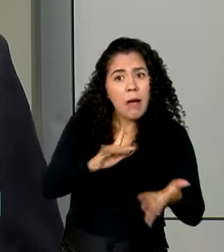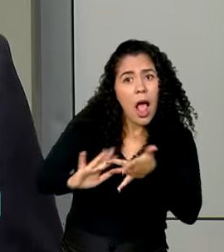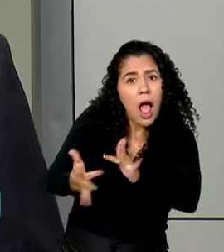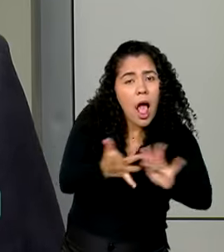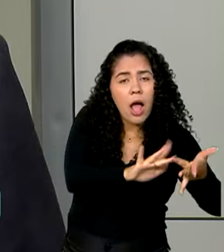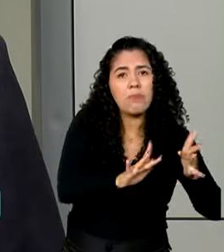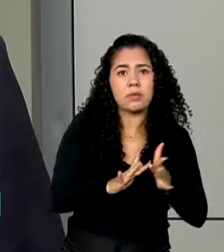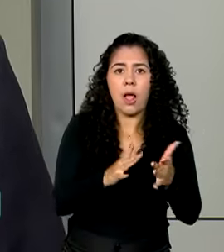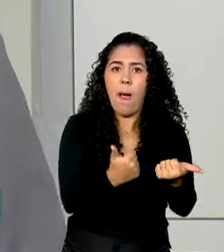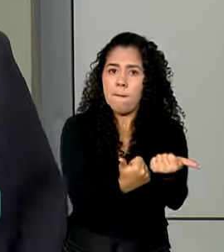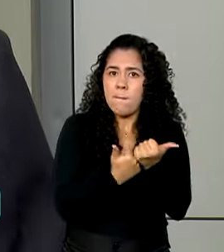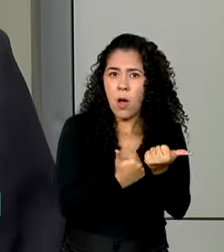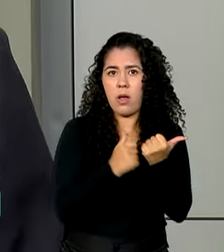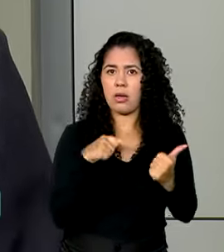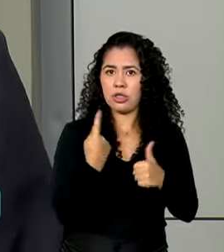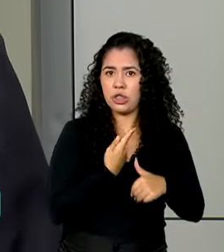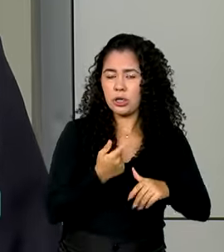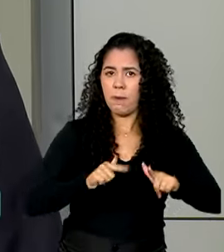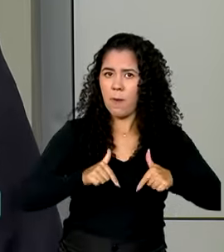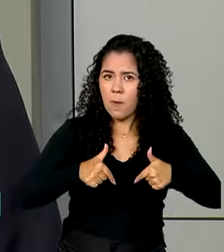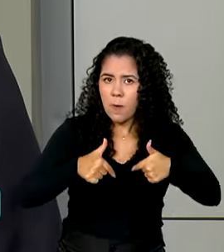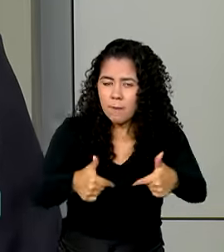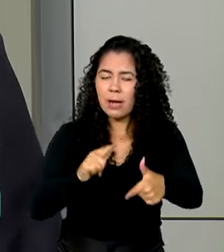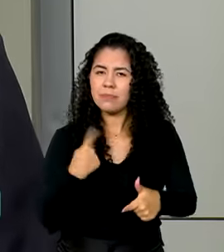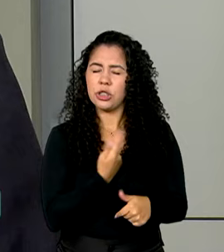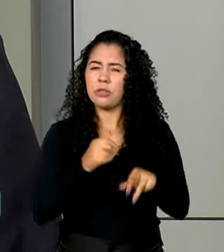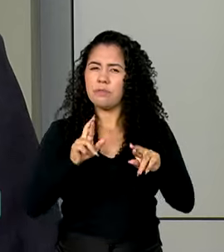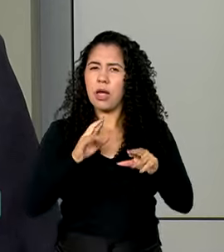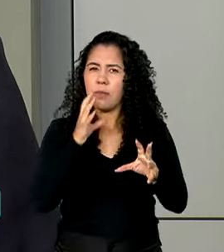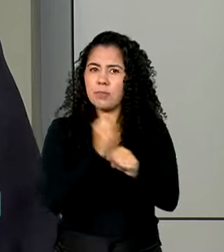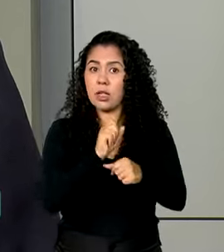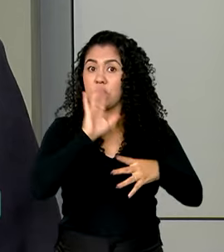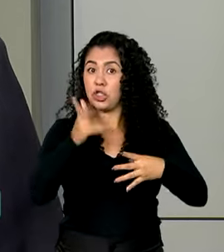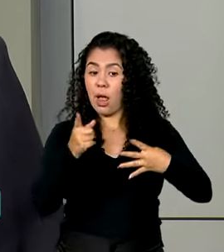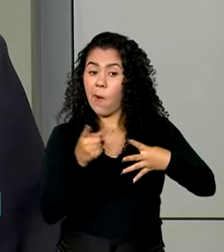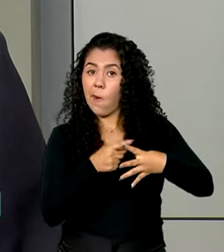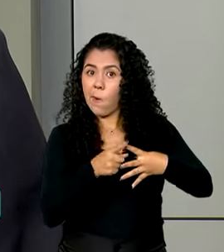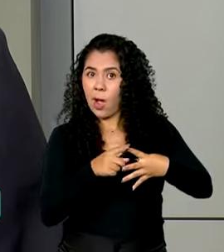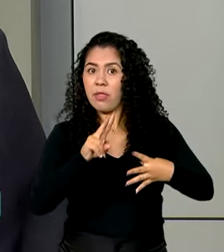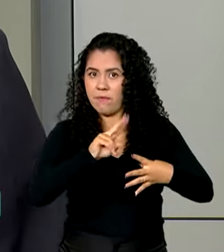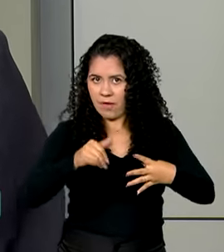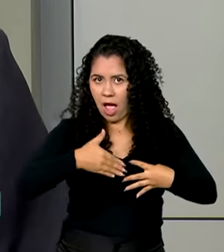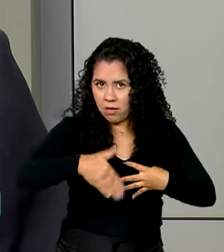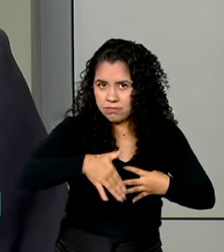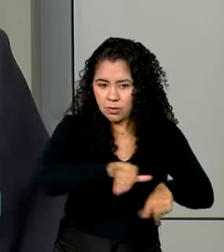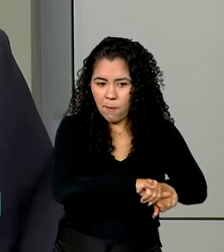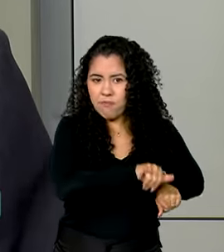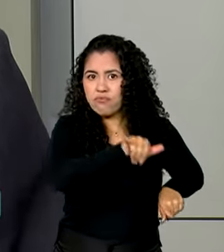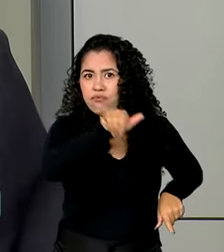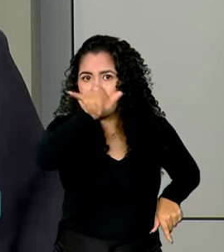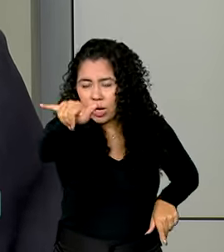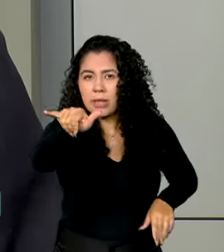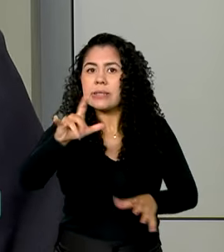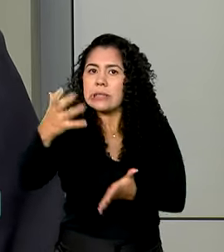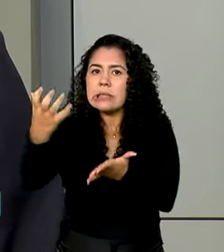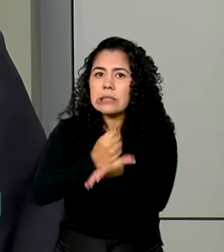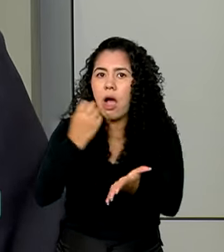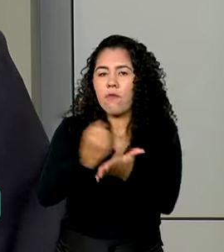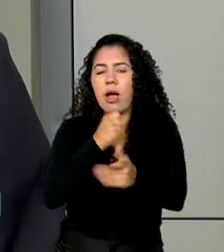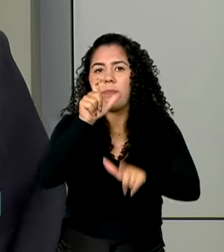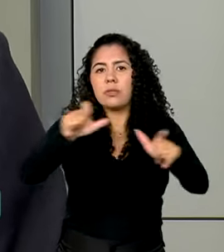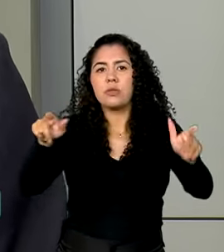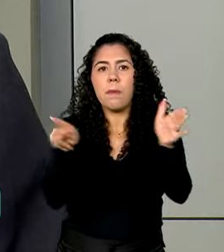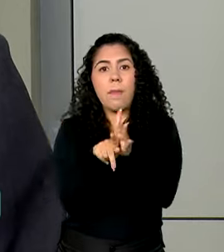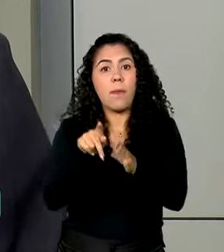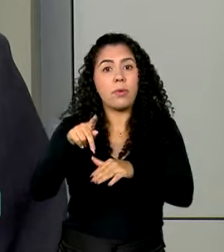para apoiar essas operações. Esperamos fazer um quarto voo ainda no final dessa semana e poder repatriar os brasileiros,